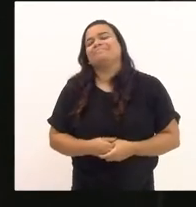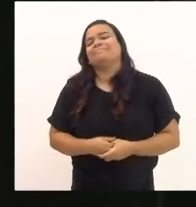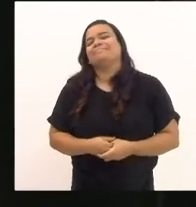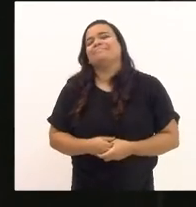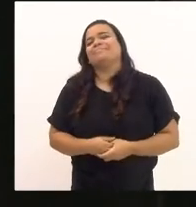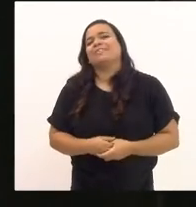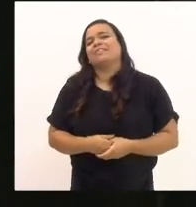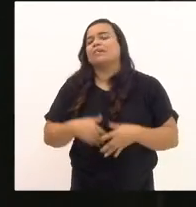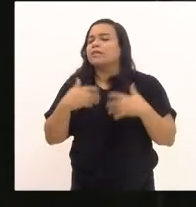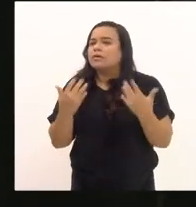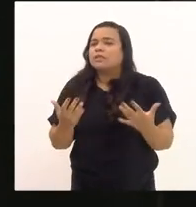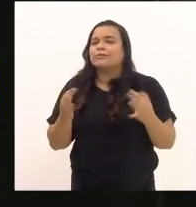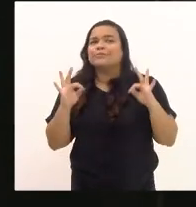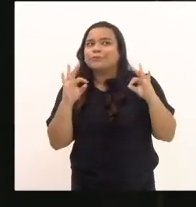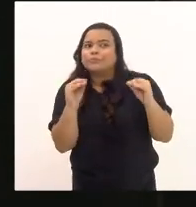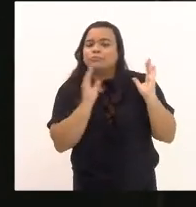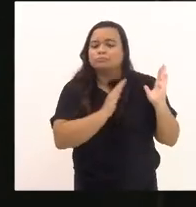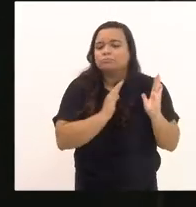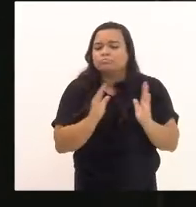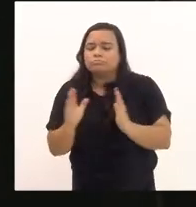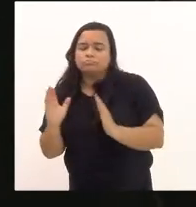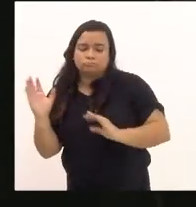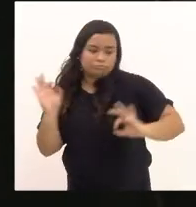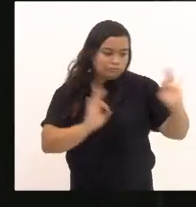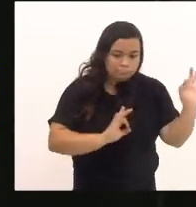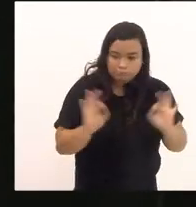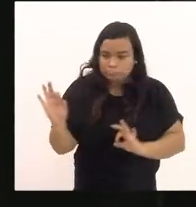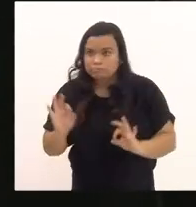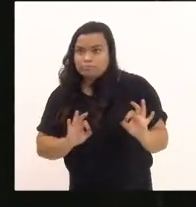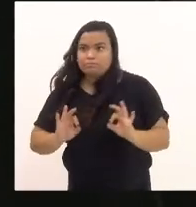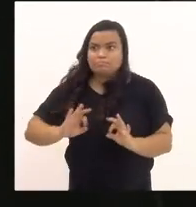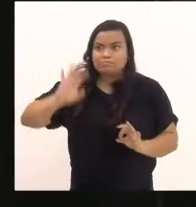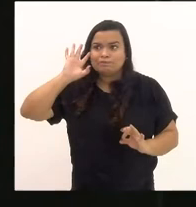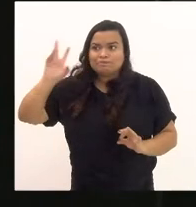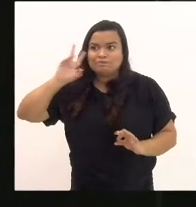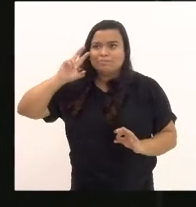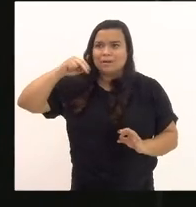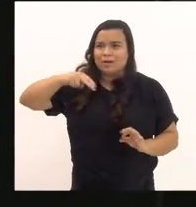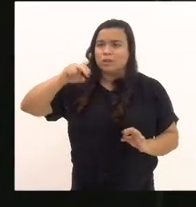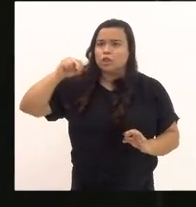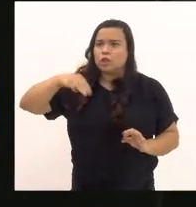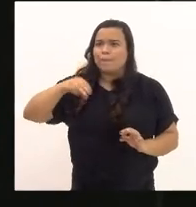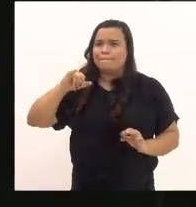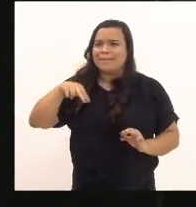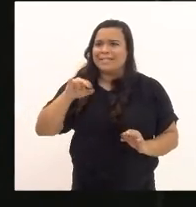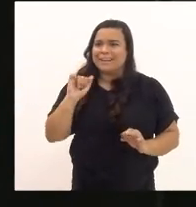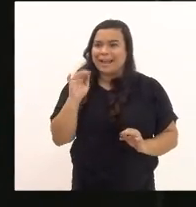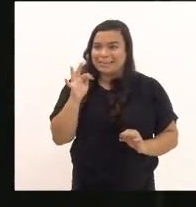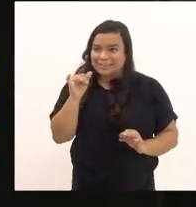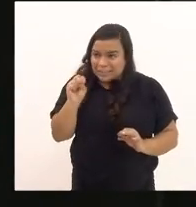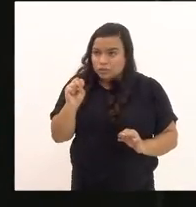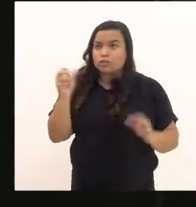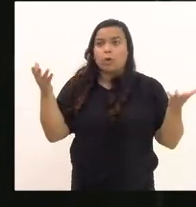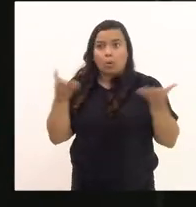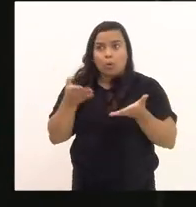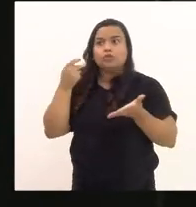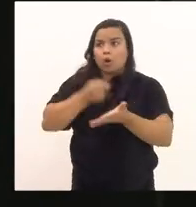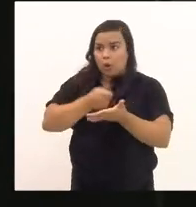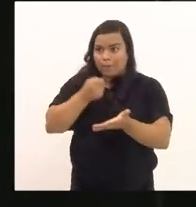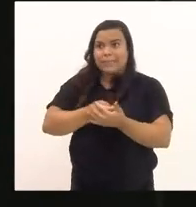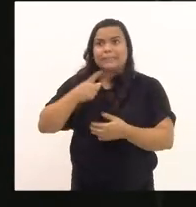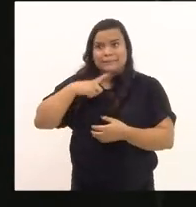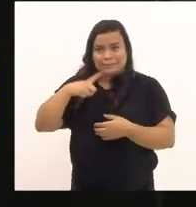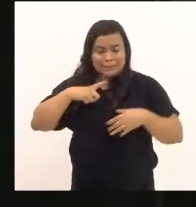que todos estão se organizando para compor suas nominatas. Hoje é obrigatório nessas nominatas 30%